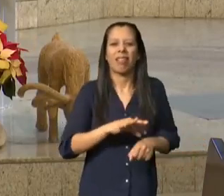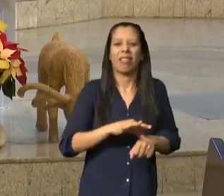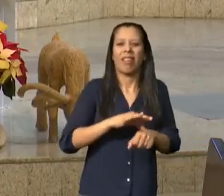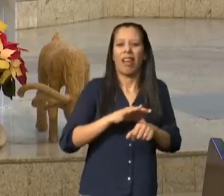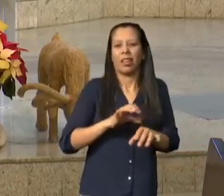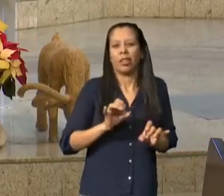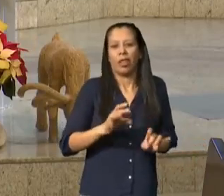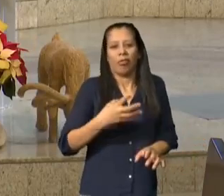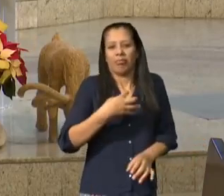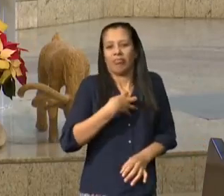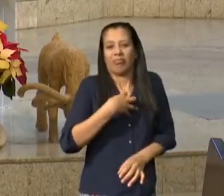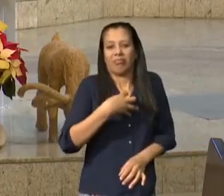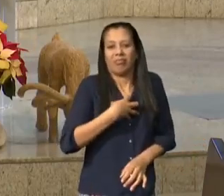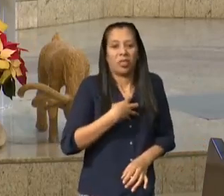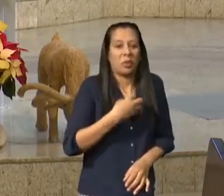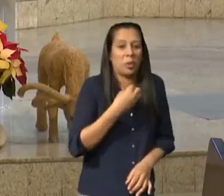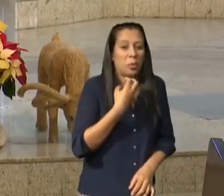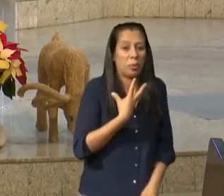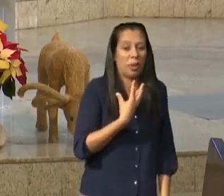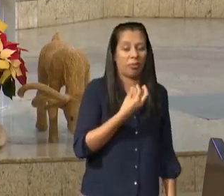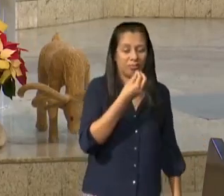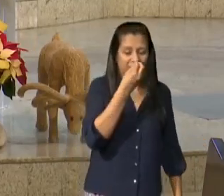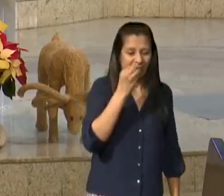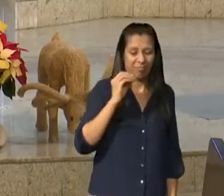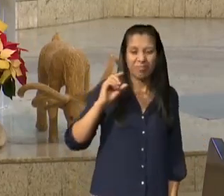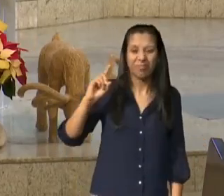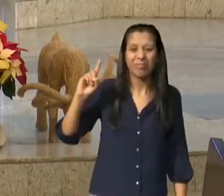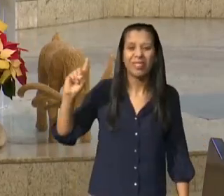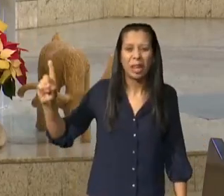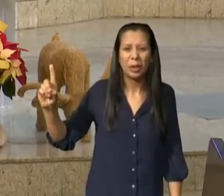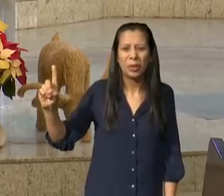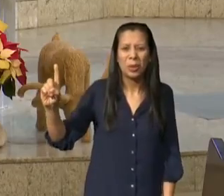não puderam entrar na terra prometida